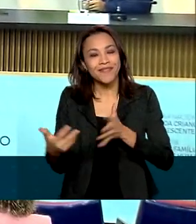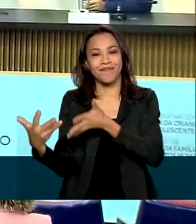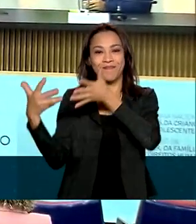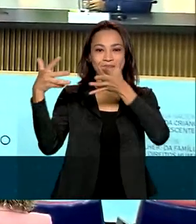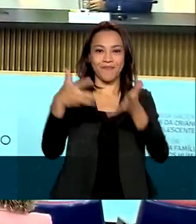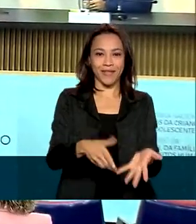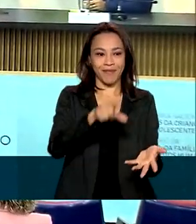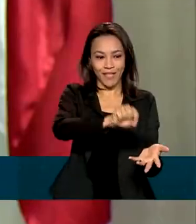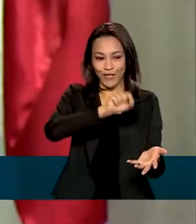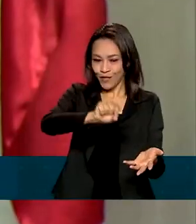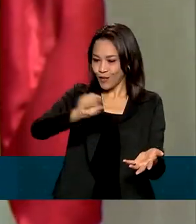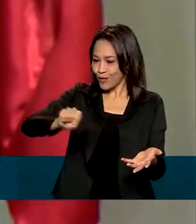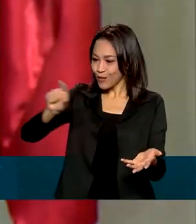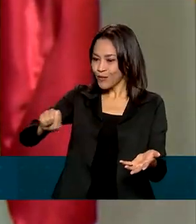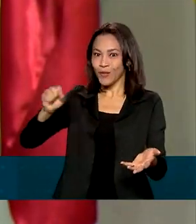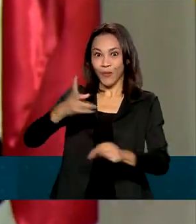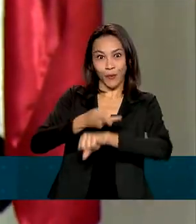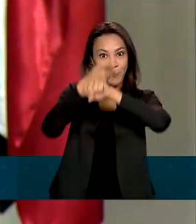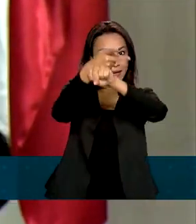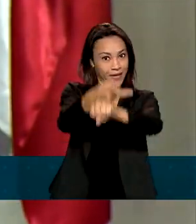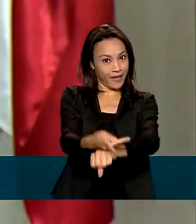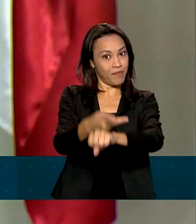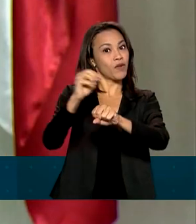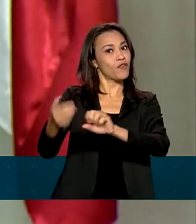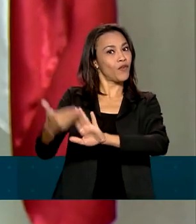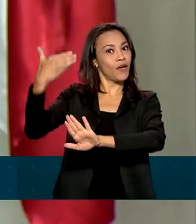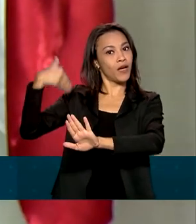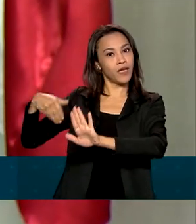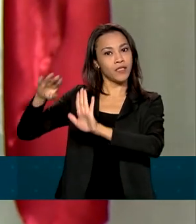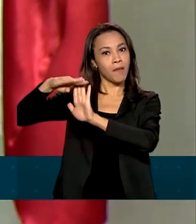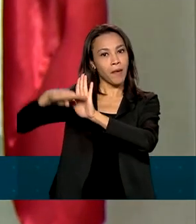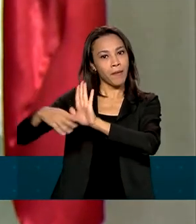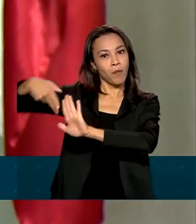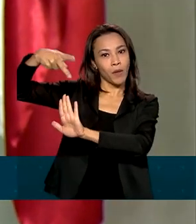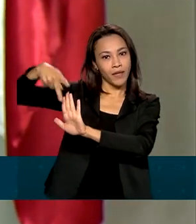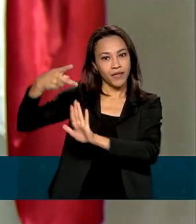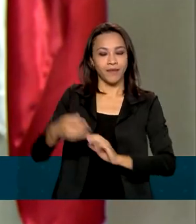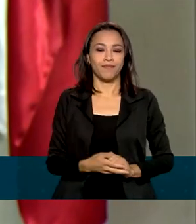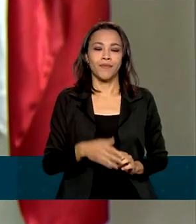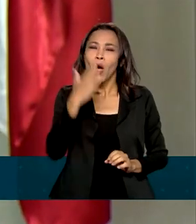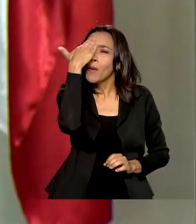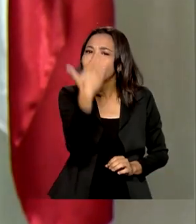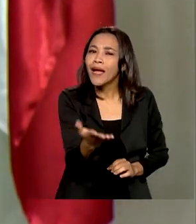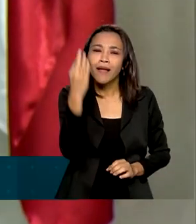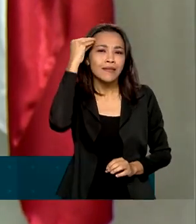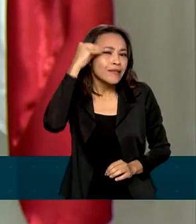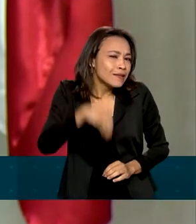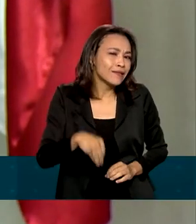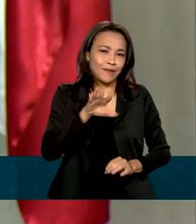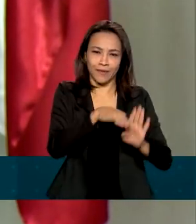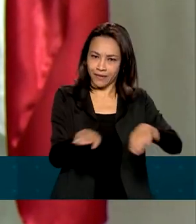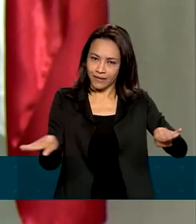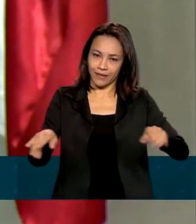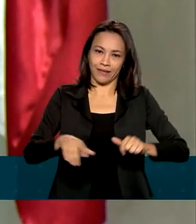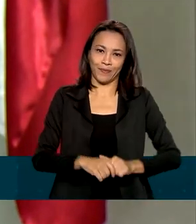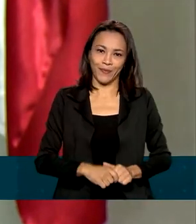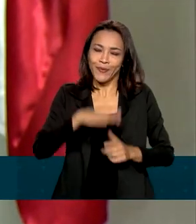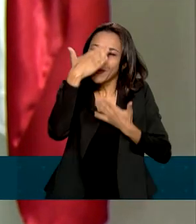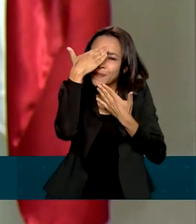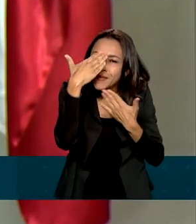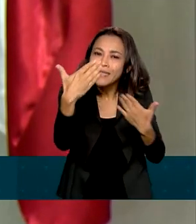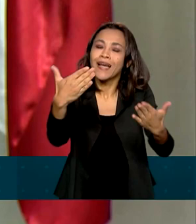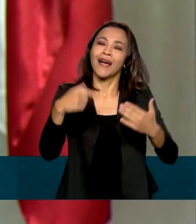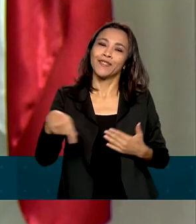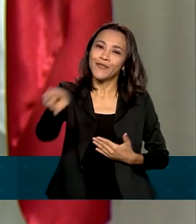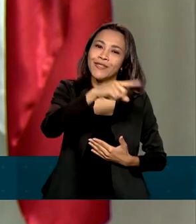da seleção do prêmio, que foi instituído por uma portaria. Obrigada por não terem desistido das crianças. Obrigada por